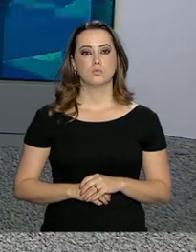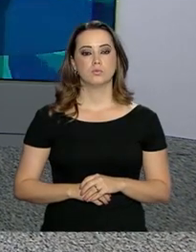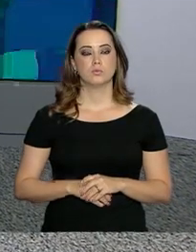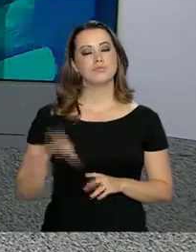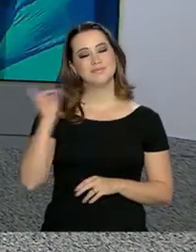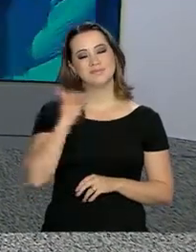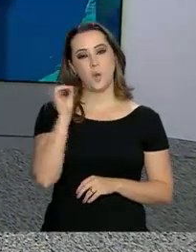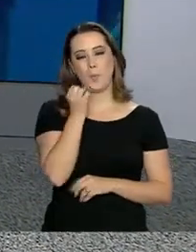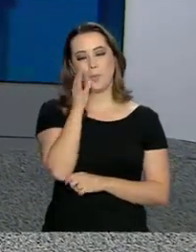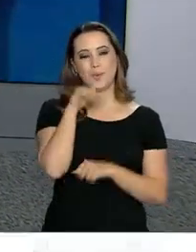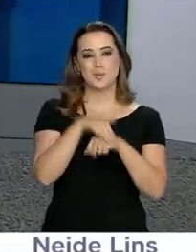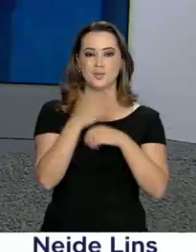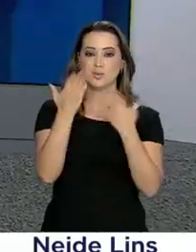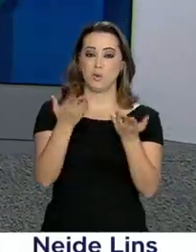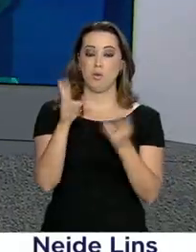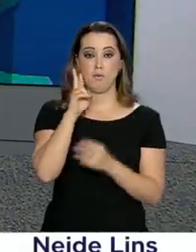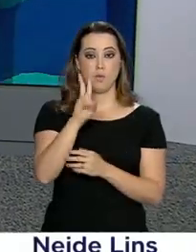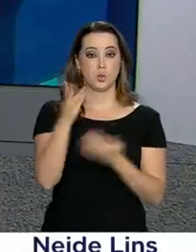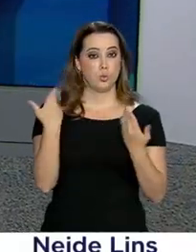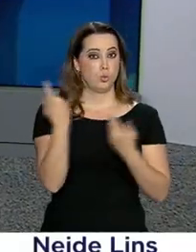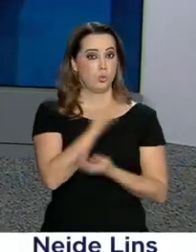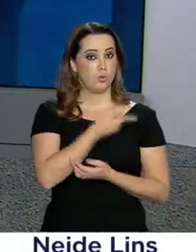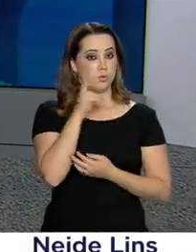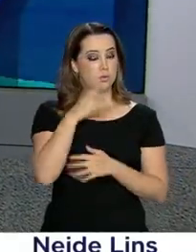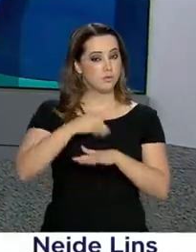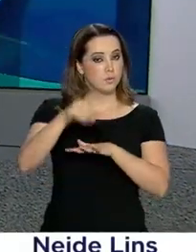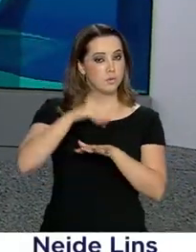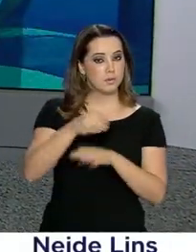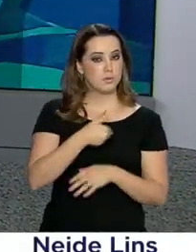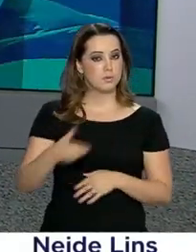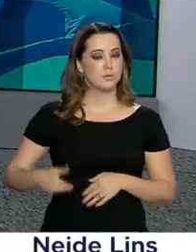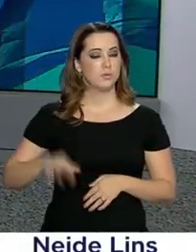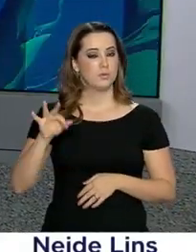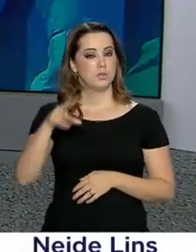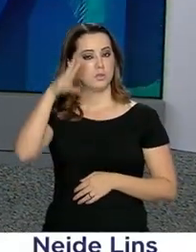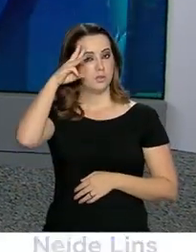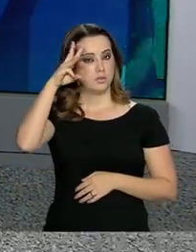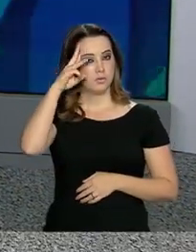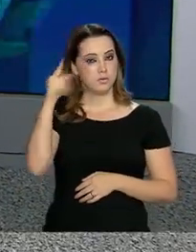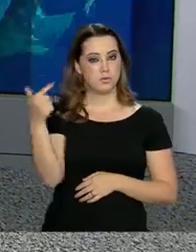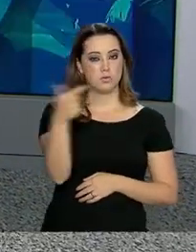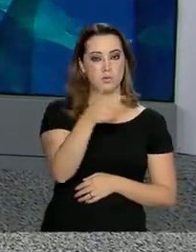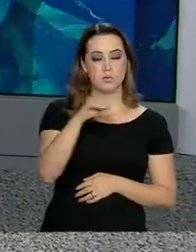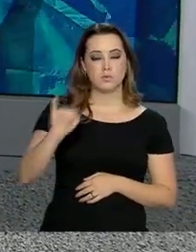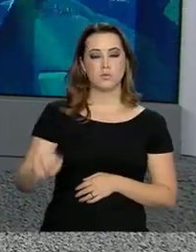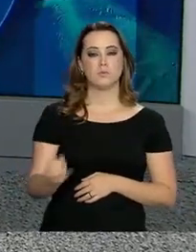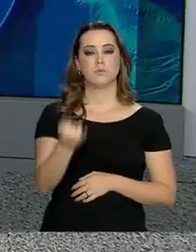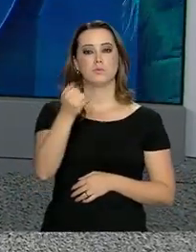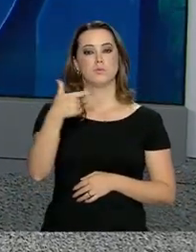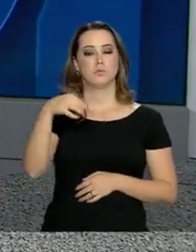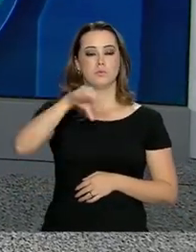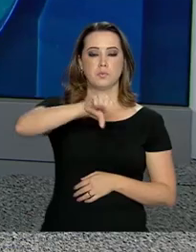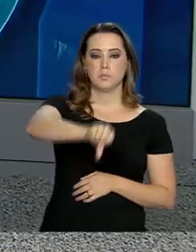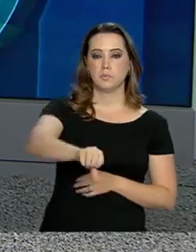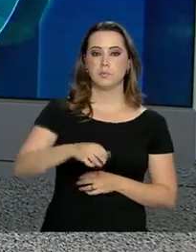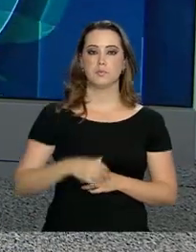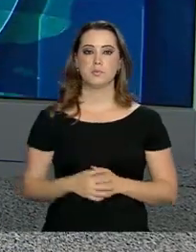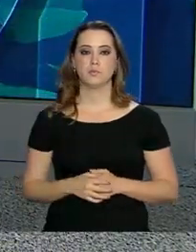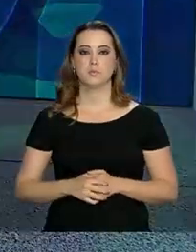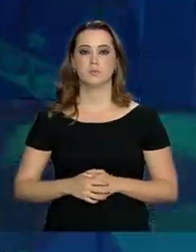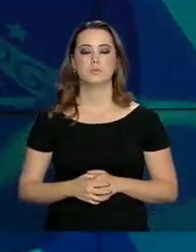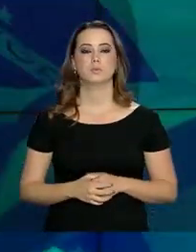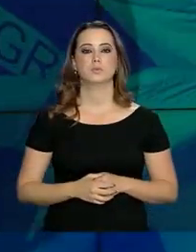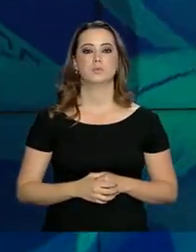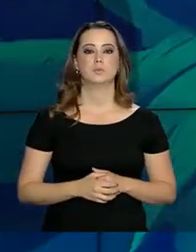Olá, boa noite. Acompanhe com a gente as notícias do governo federal desta terça-feira, 22 de janeiro de 2019.